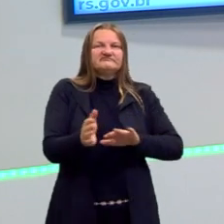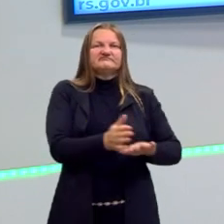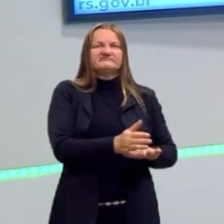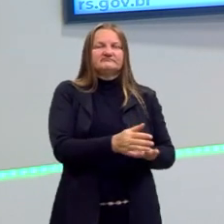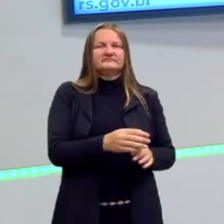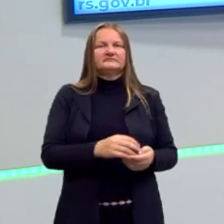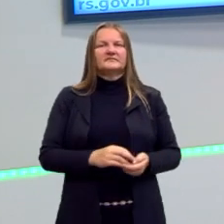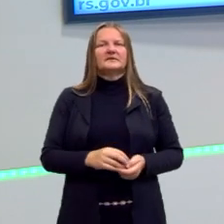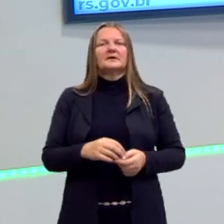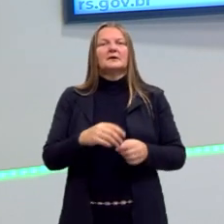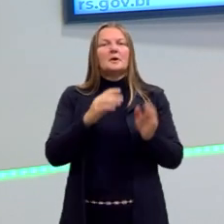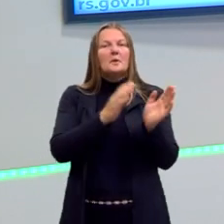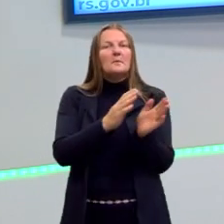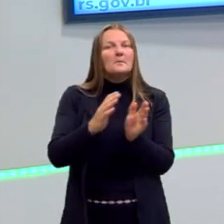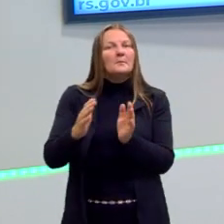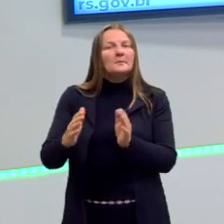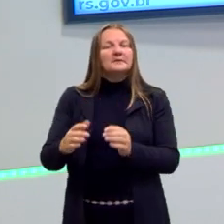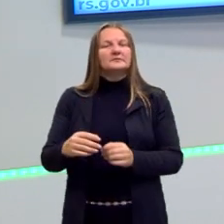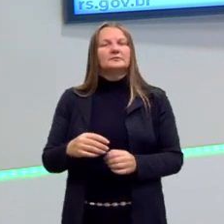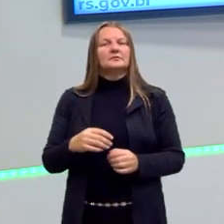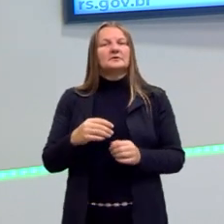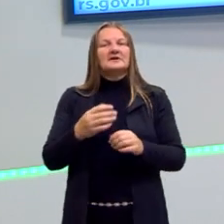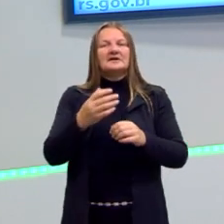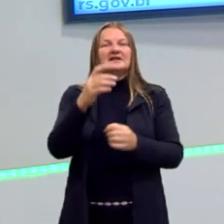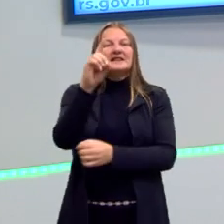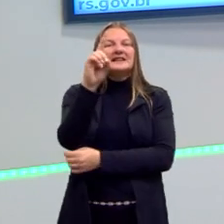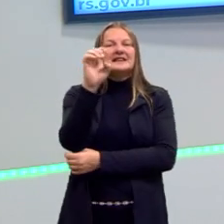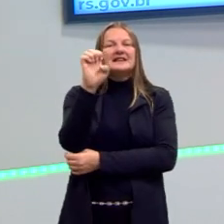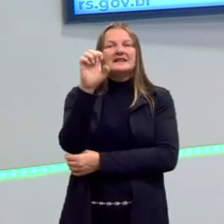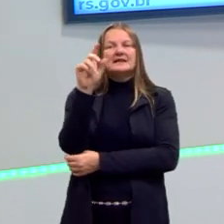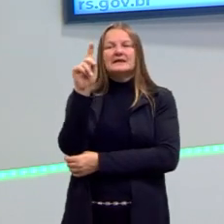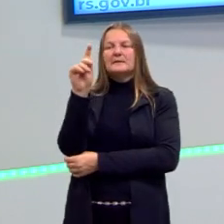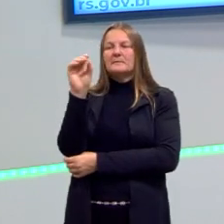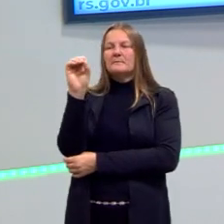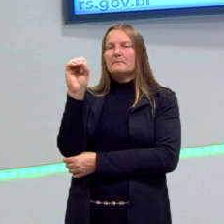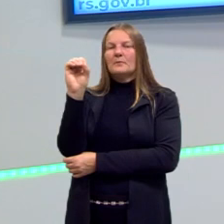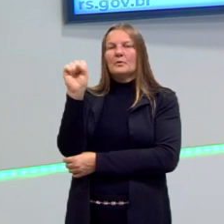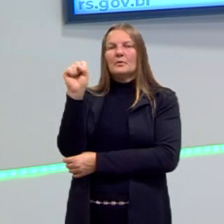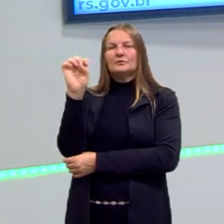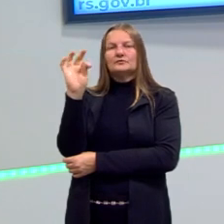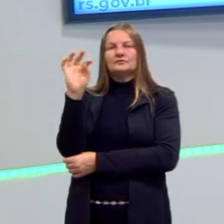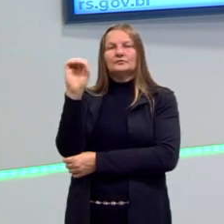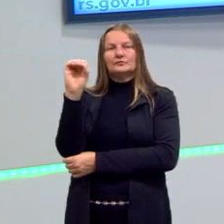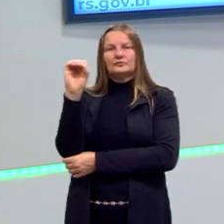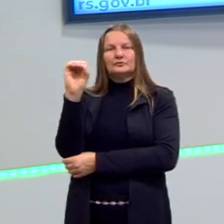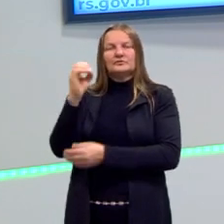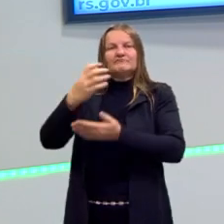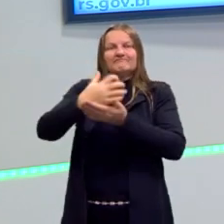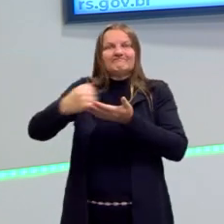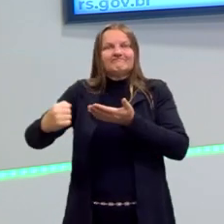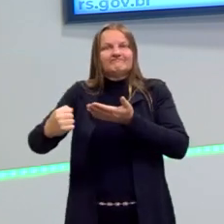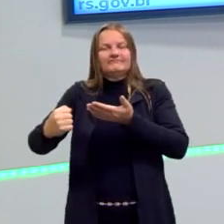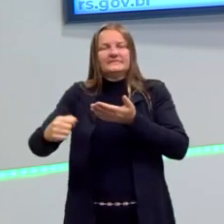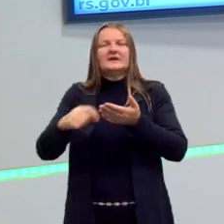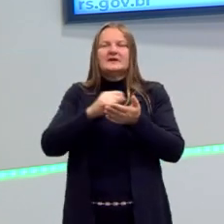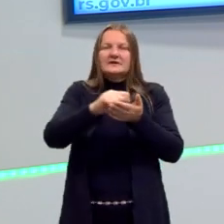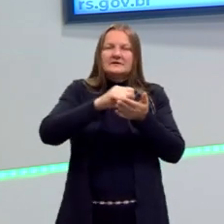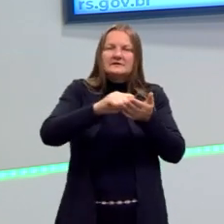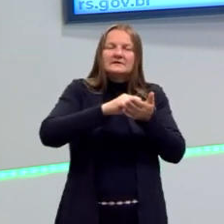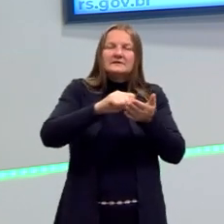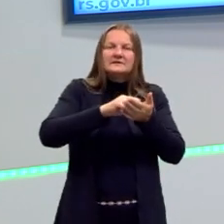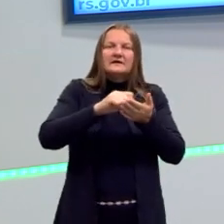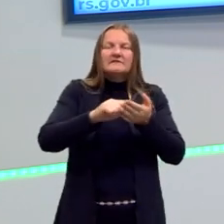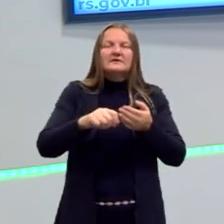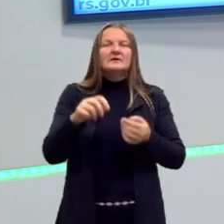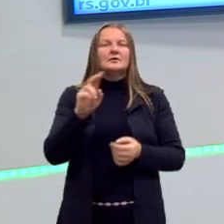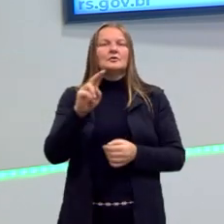nesse período que ele é de posto da República, que ele vai escrever uma das principais obras políticas modernas, que é o